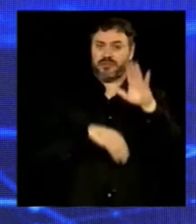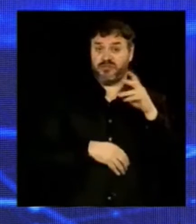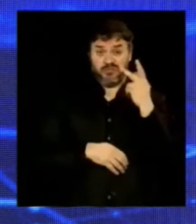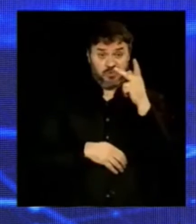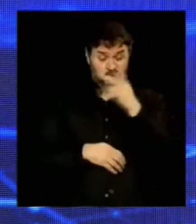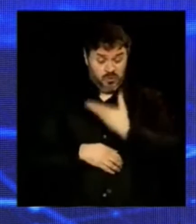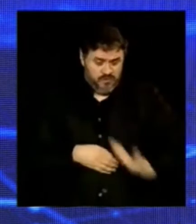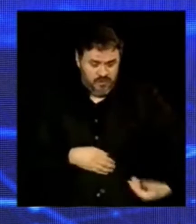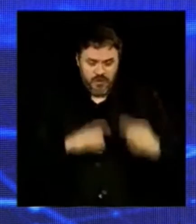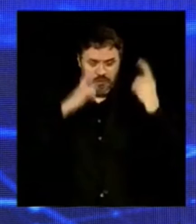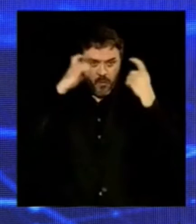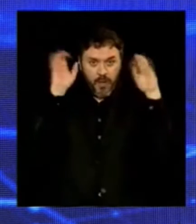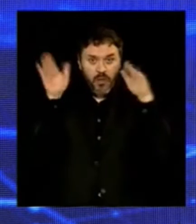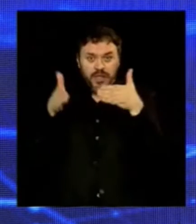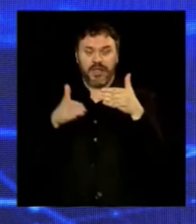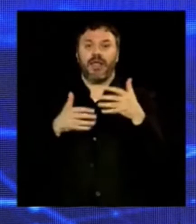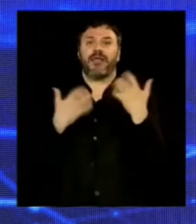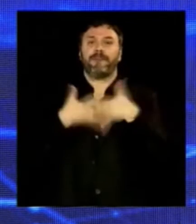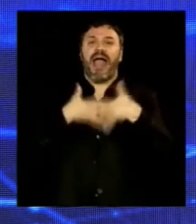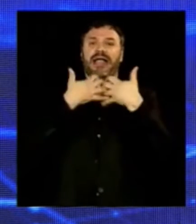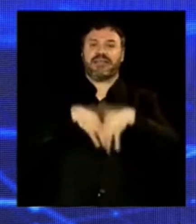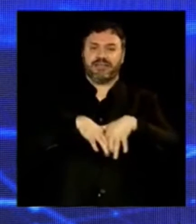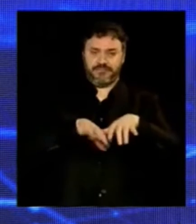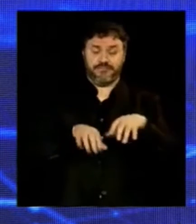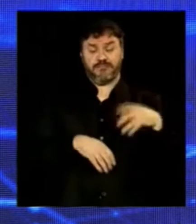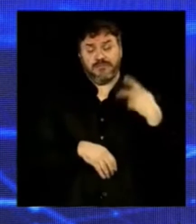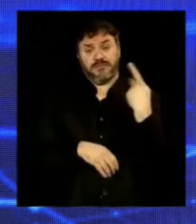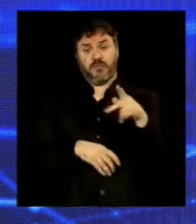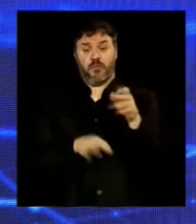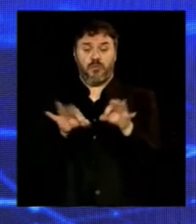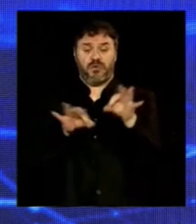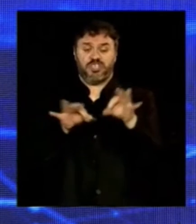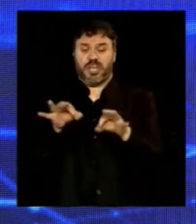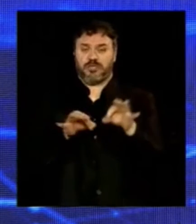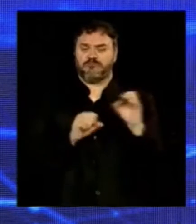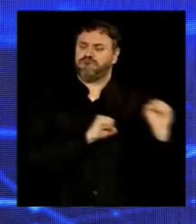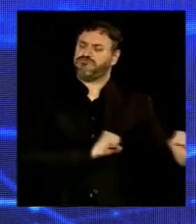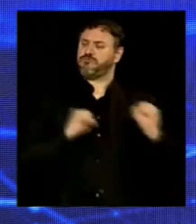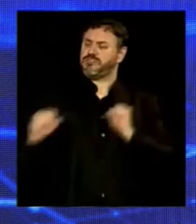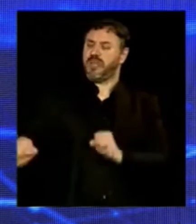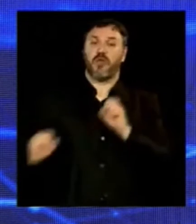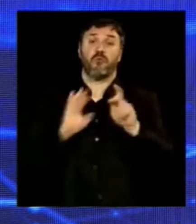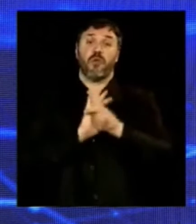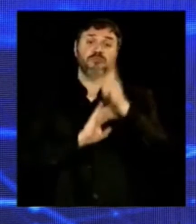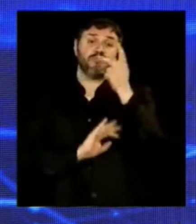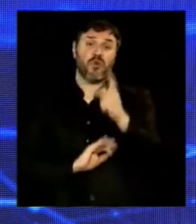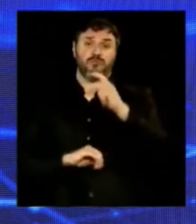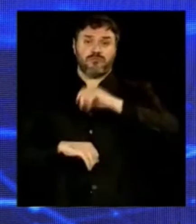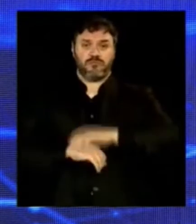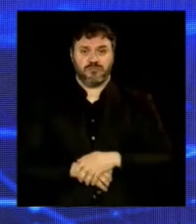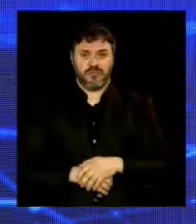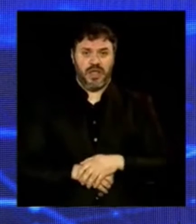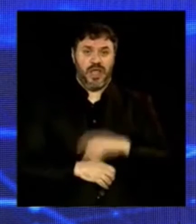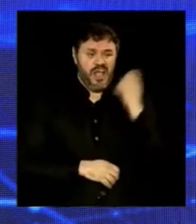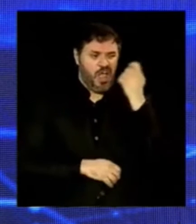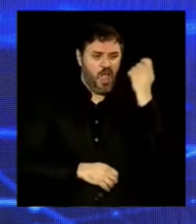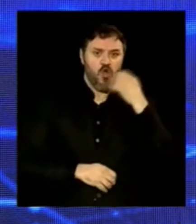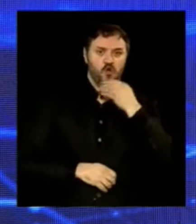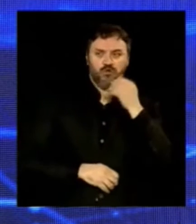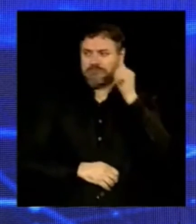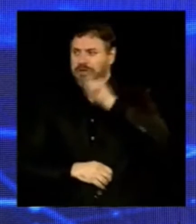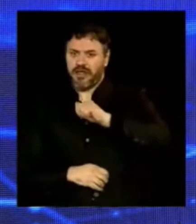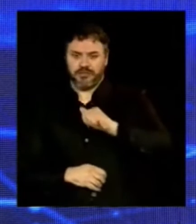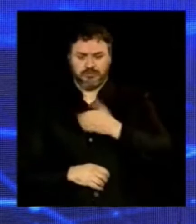e priorizou um projeto de poder, que era o seu. Existe honra maior para um gaúcho ou para uma gaúcha do que